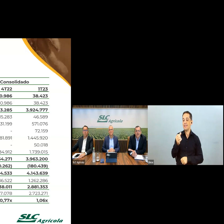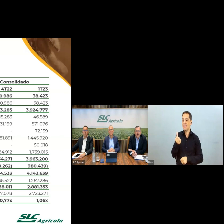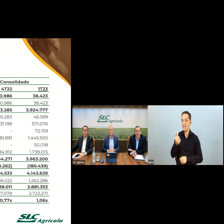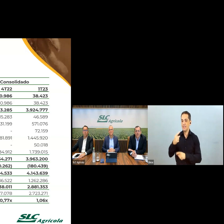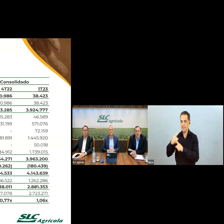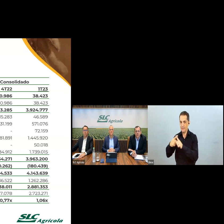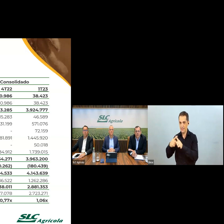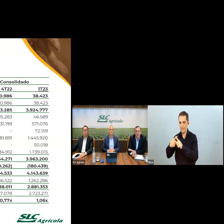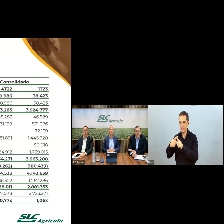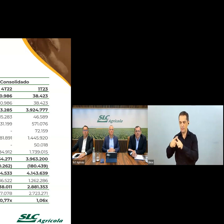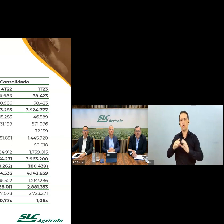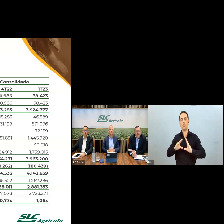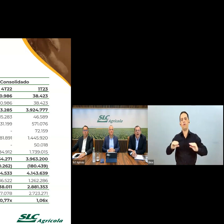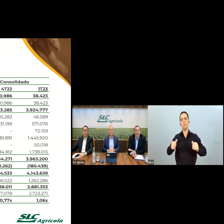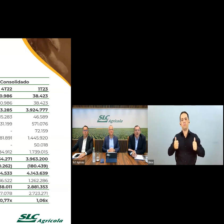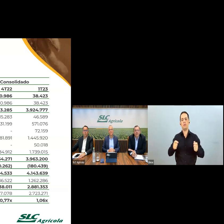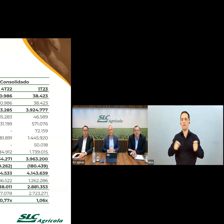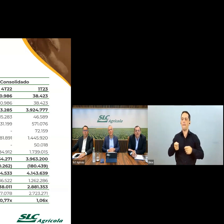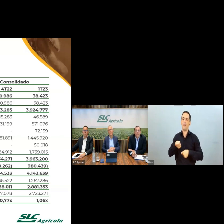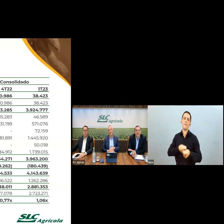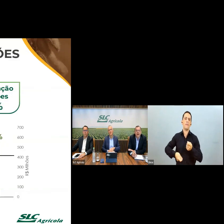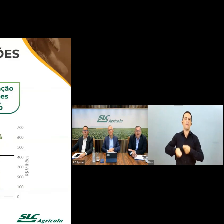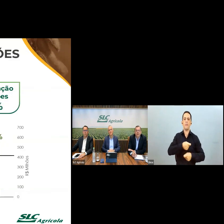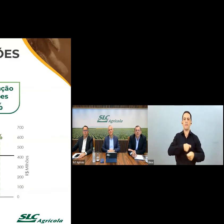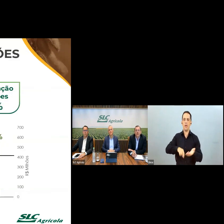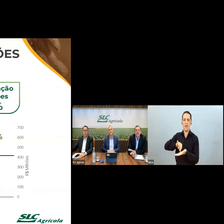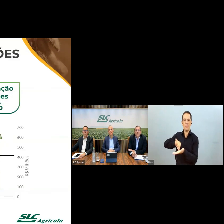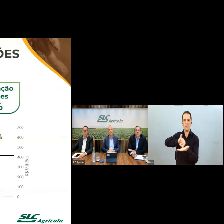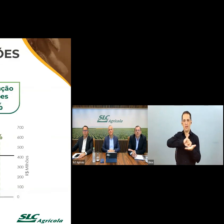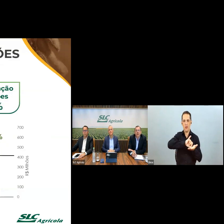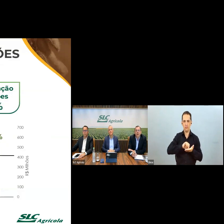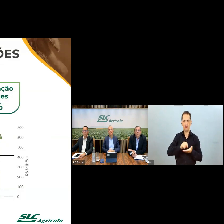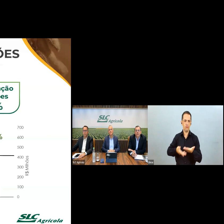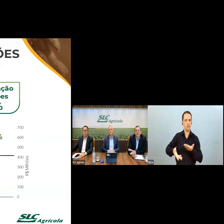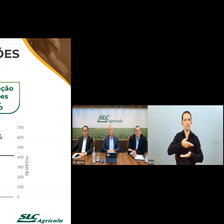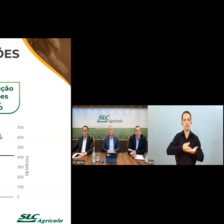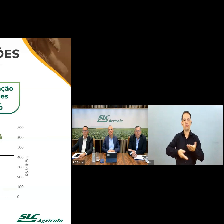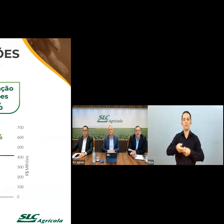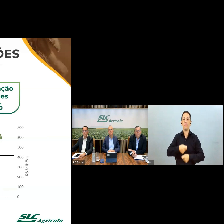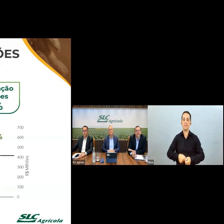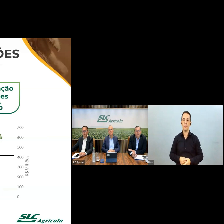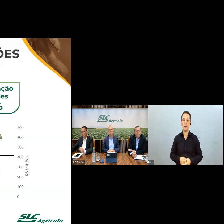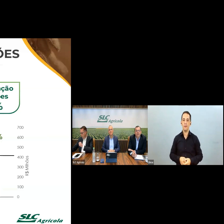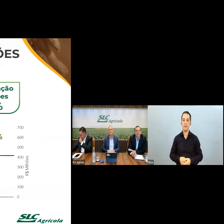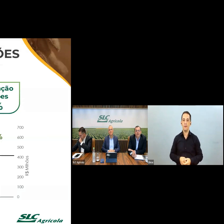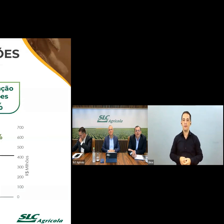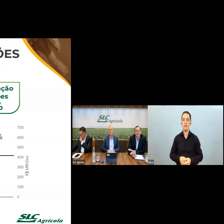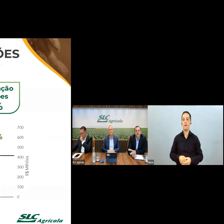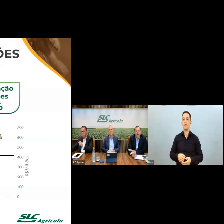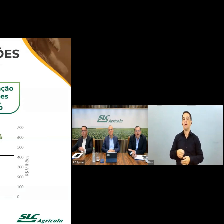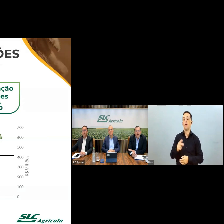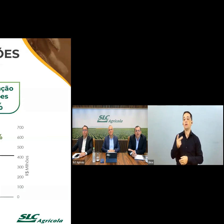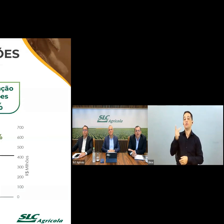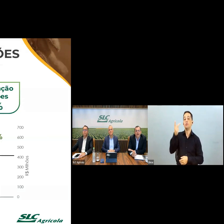necessidade de capital de dinheiro. Agora vamos para o slide 10, onde apresentamos alguns dados históricos relativo à distribuição de